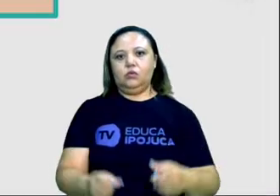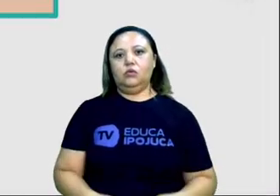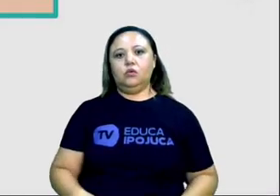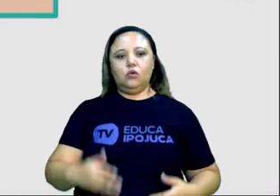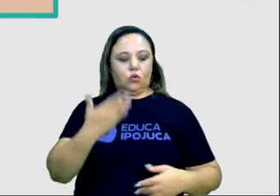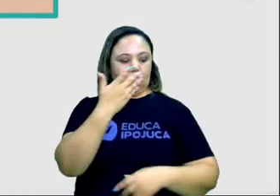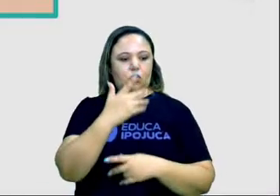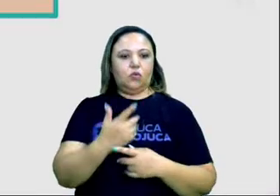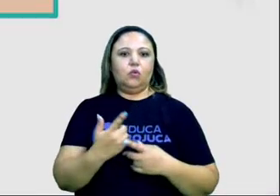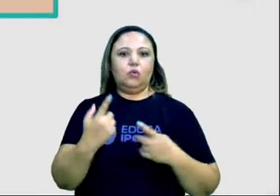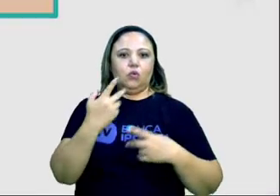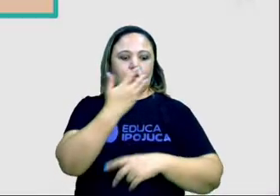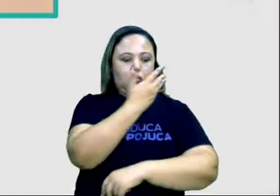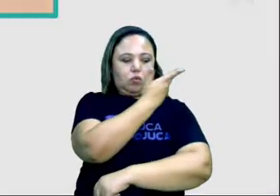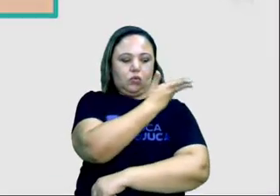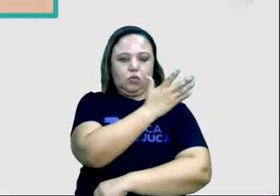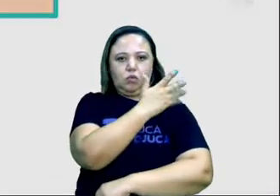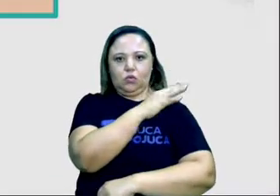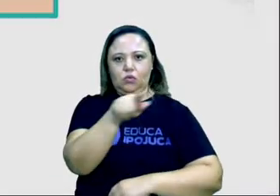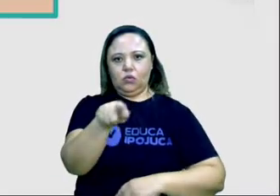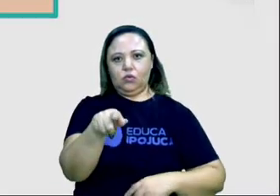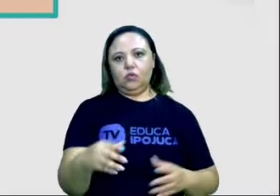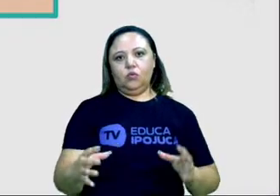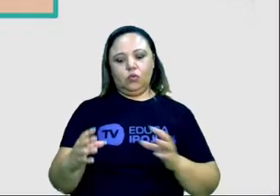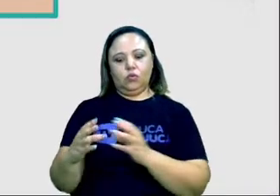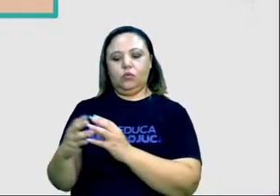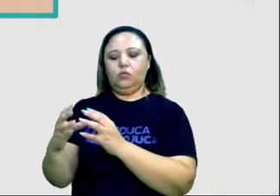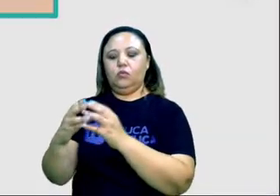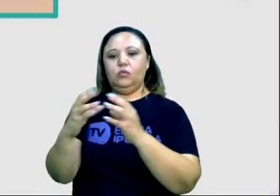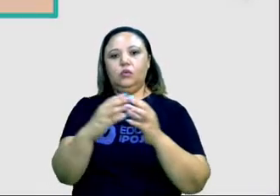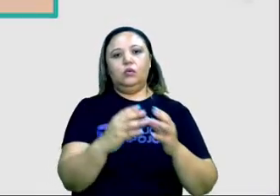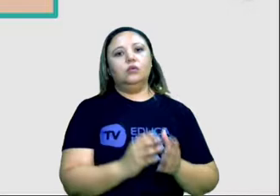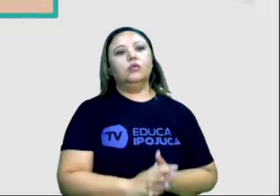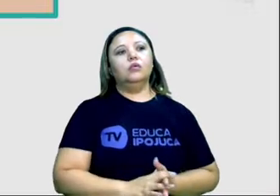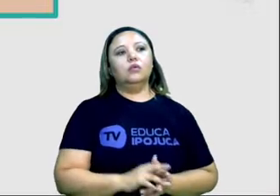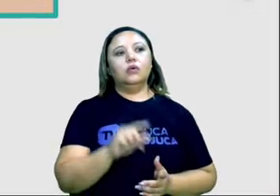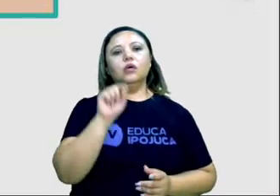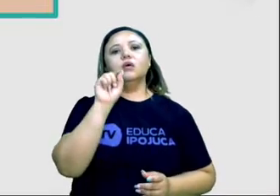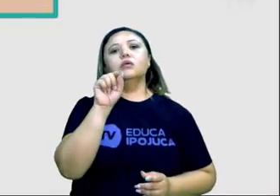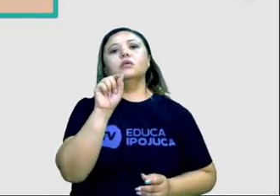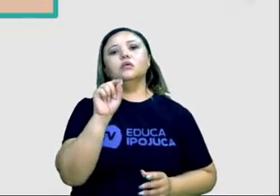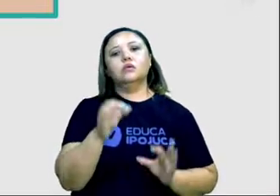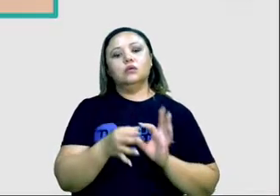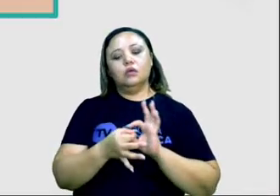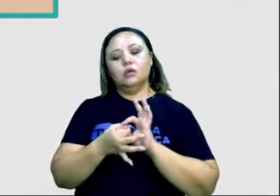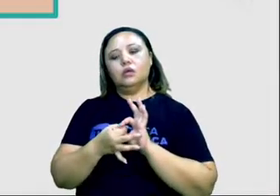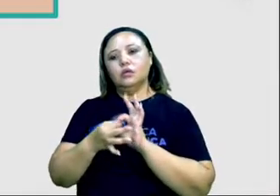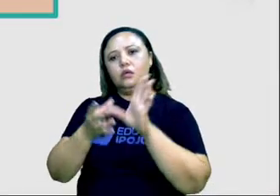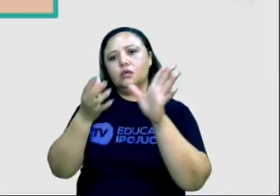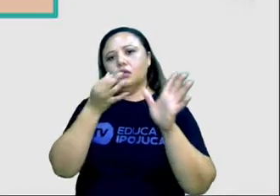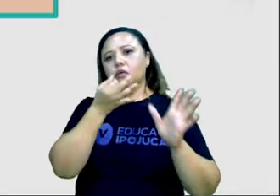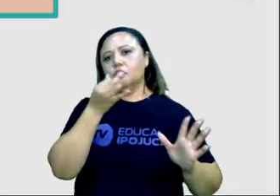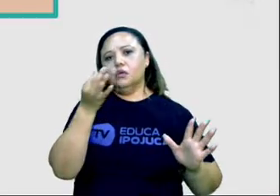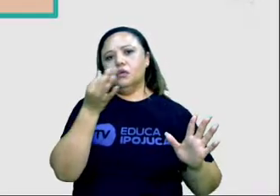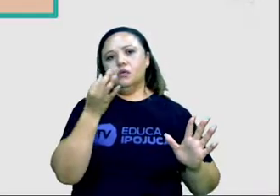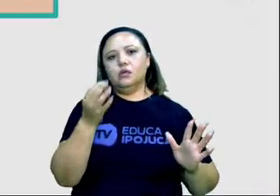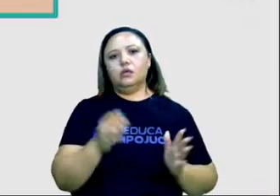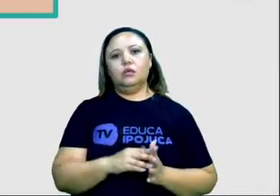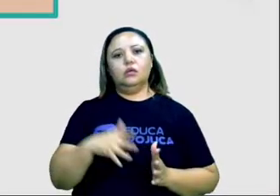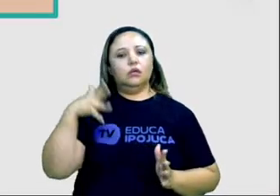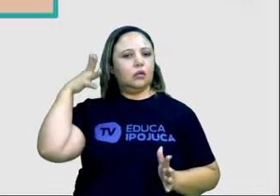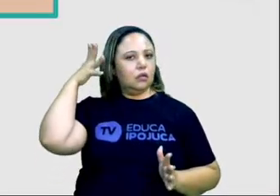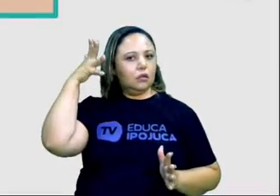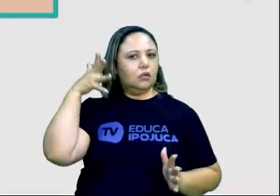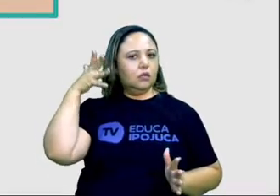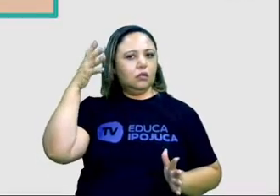uma pessoa ou grupo de pessoas. Essa definição é o que? Liberdade de expressão, é discurso